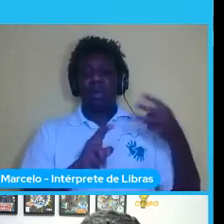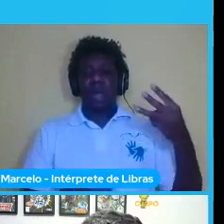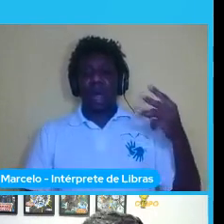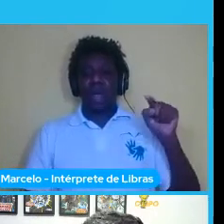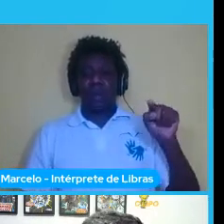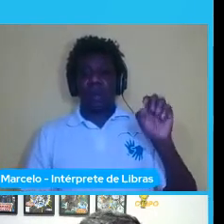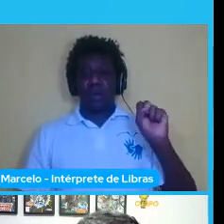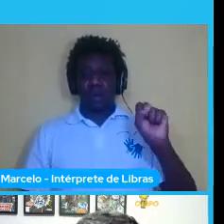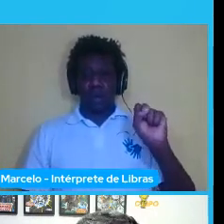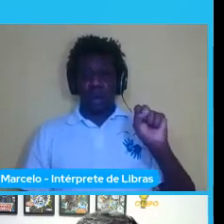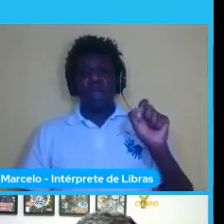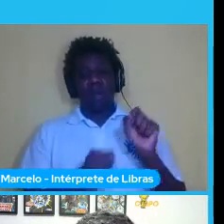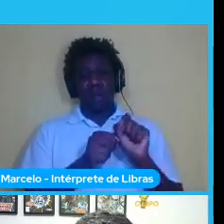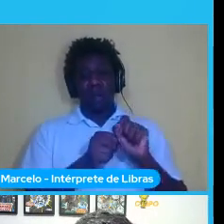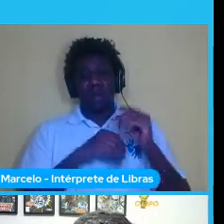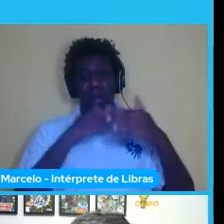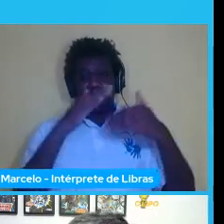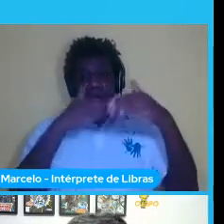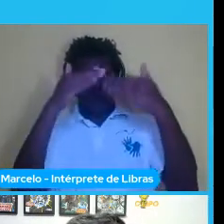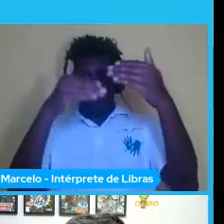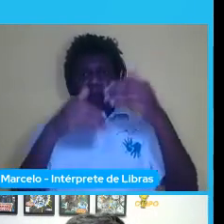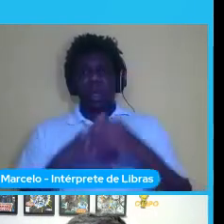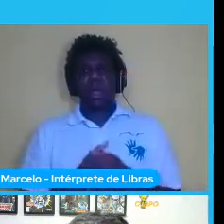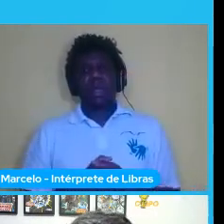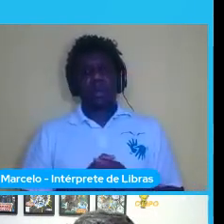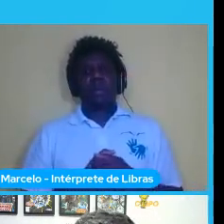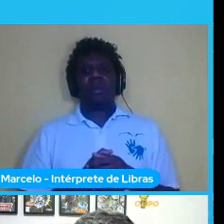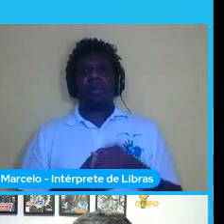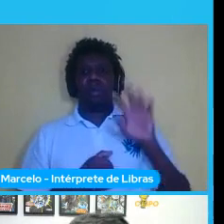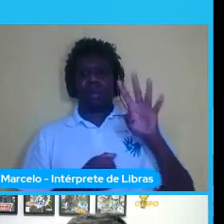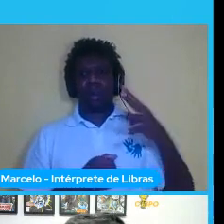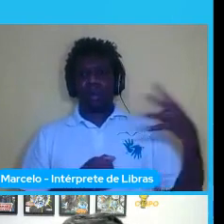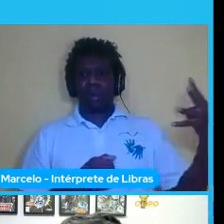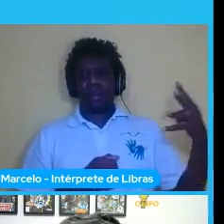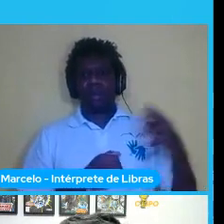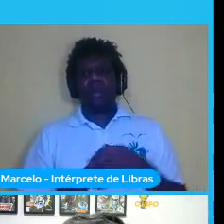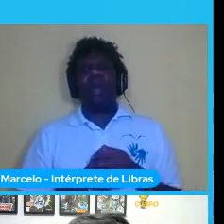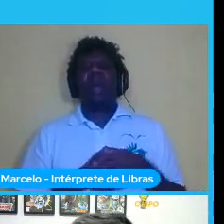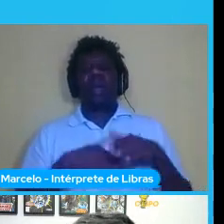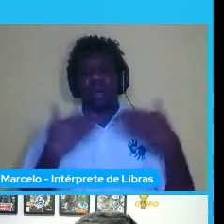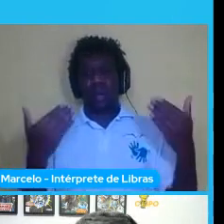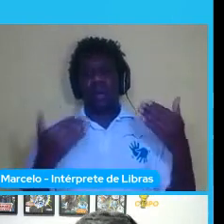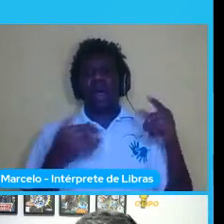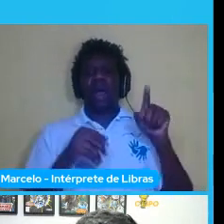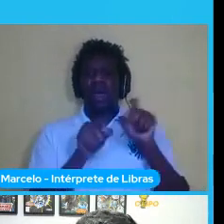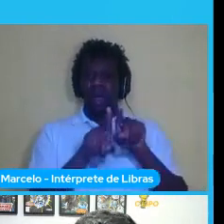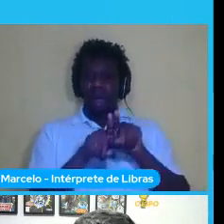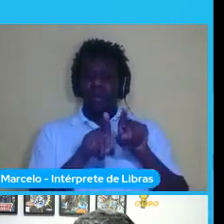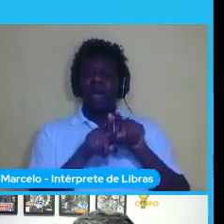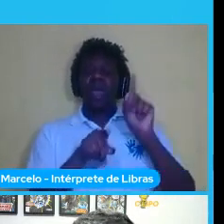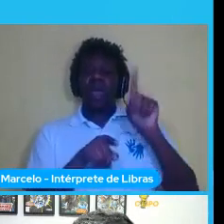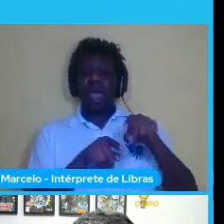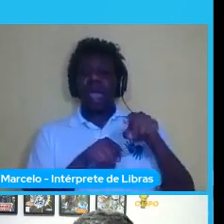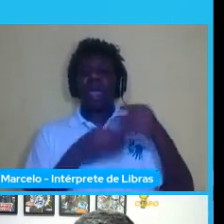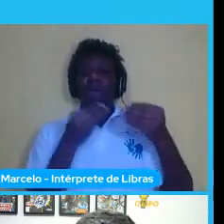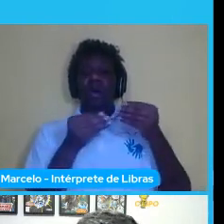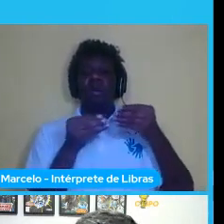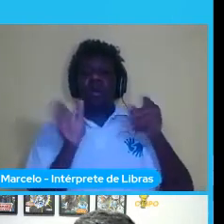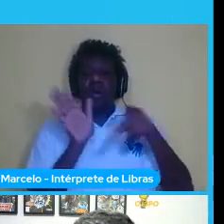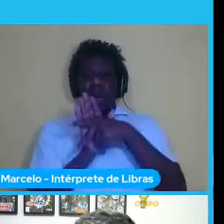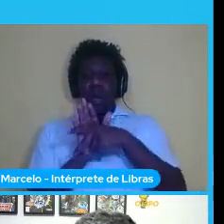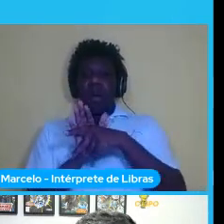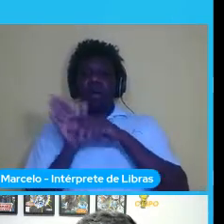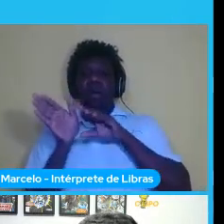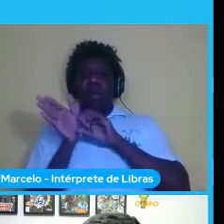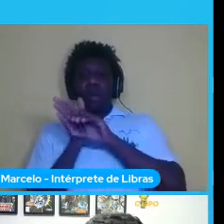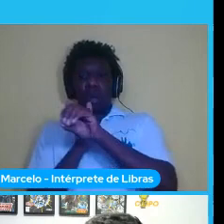fazer toda a parte de desenvolvimento o MediaPipe é uma biblioteca open source do Google e aí ele trabalha bastante com visão